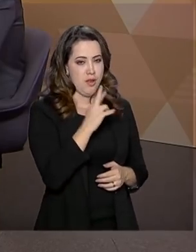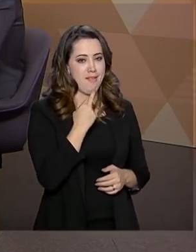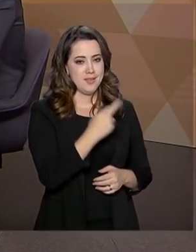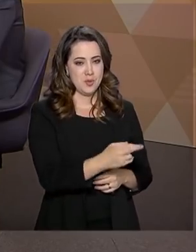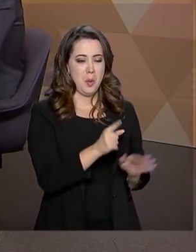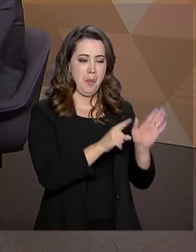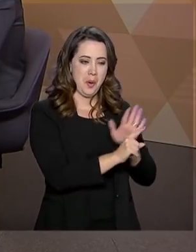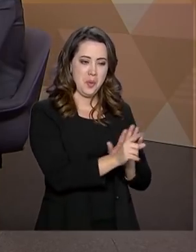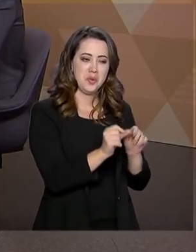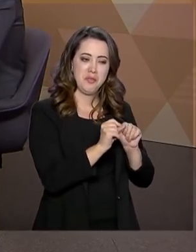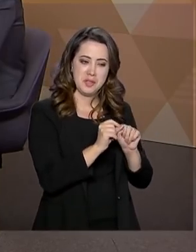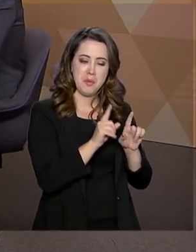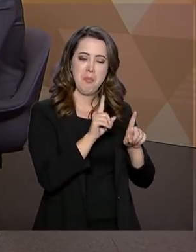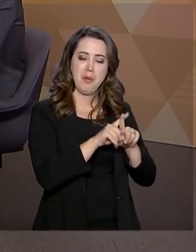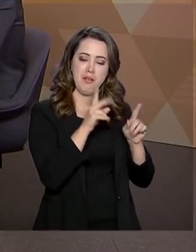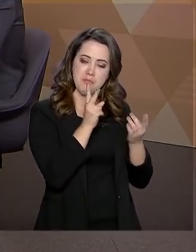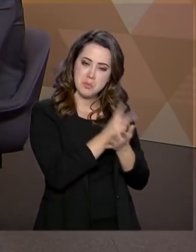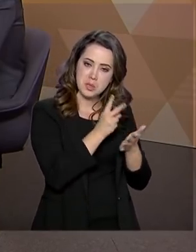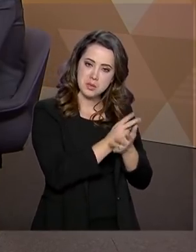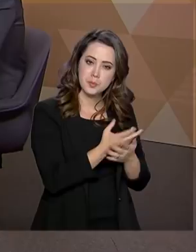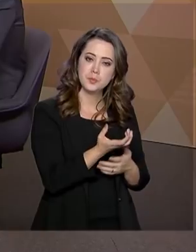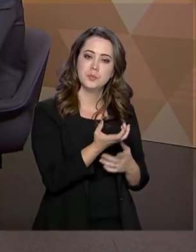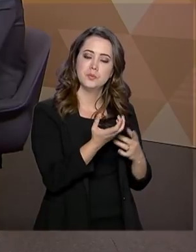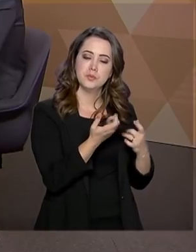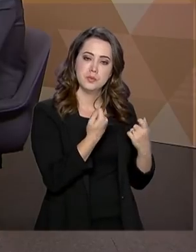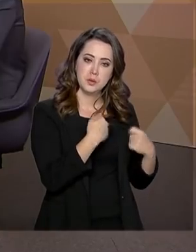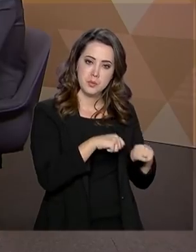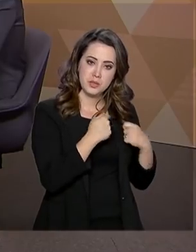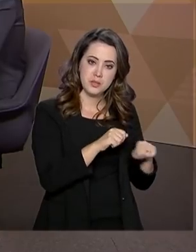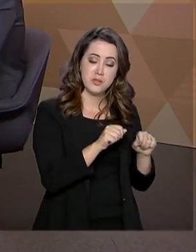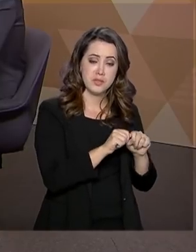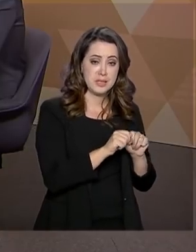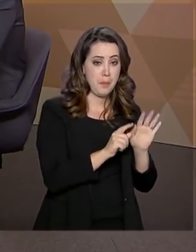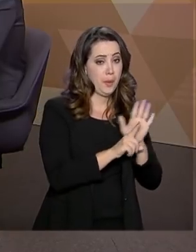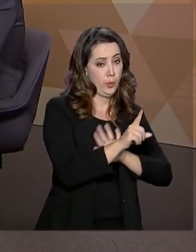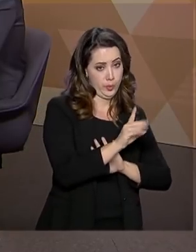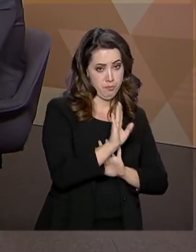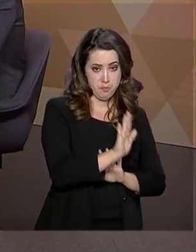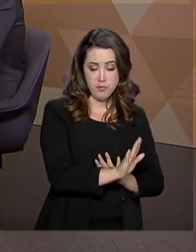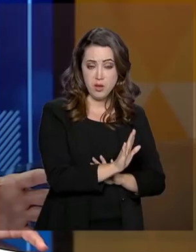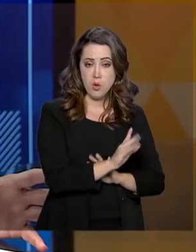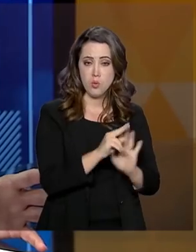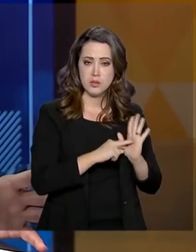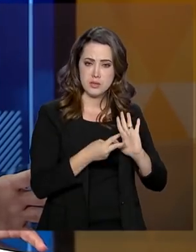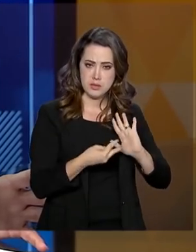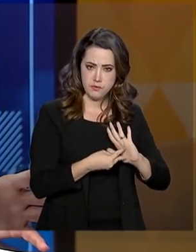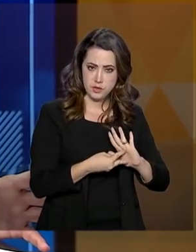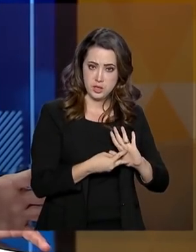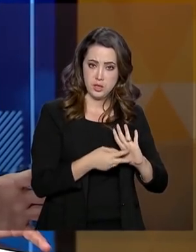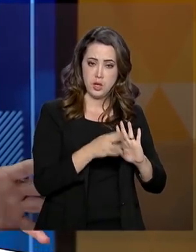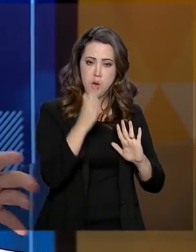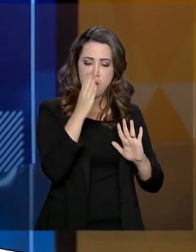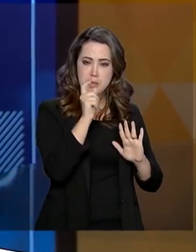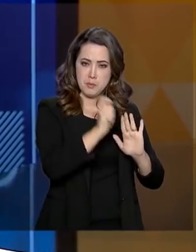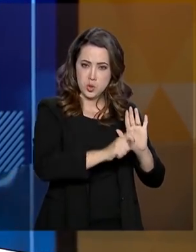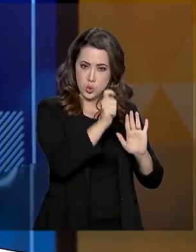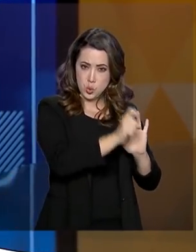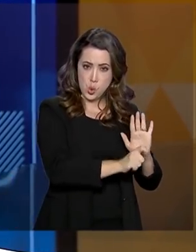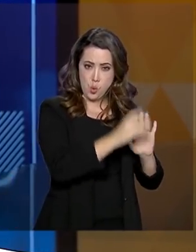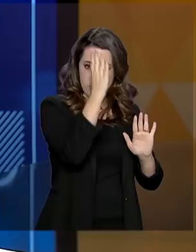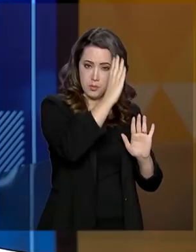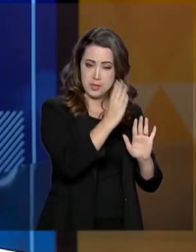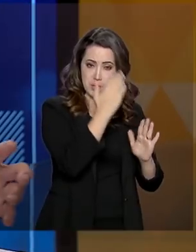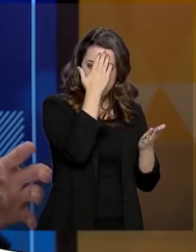a pergunta que eu vou fazer, mas mesmo assim, eu vou fazer essa questão. Ou seja, então, o brasileiro, ele tem total